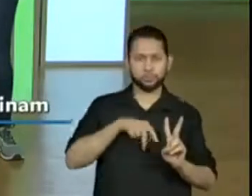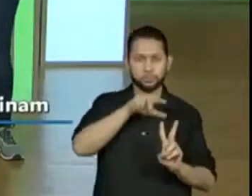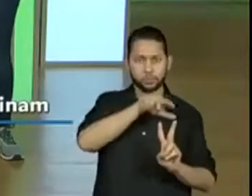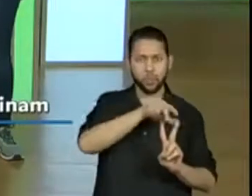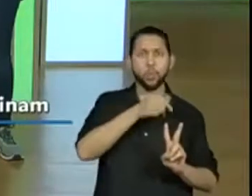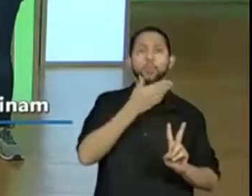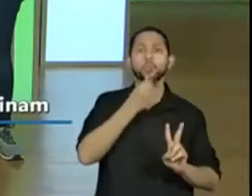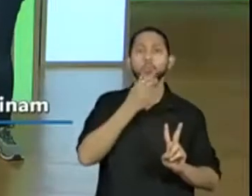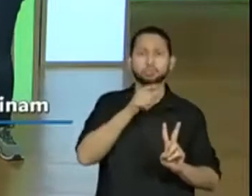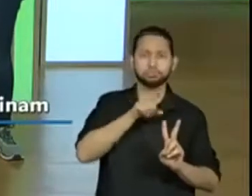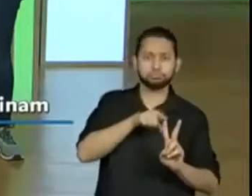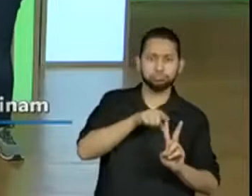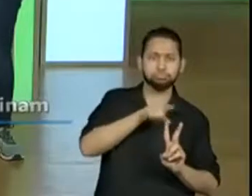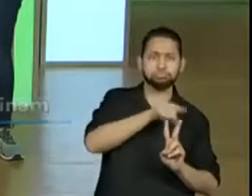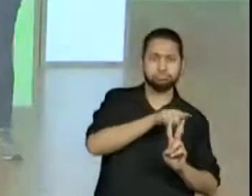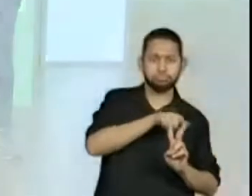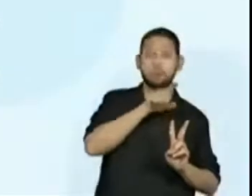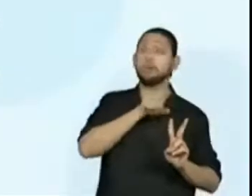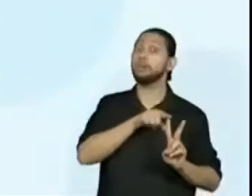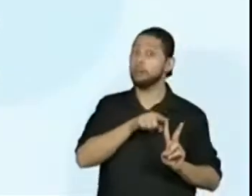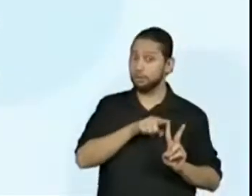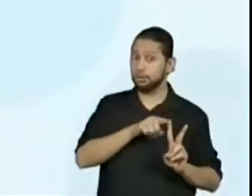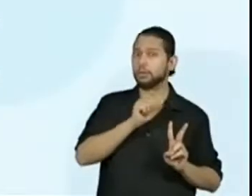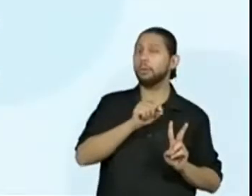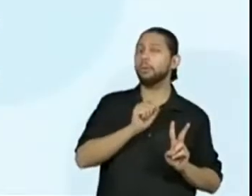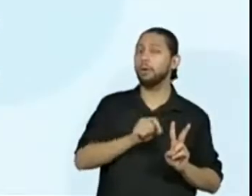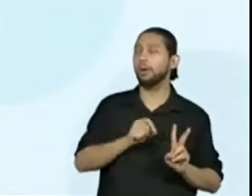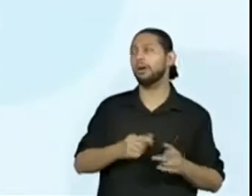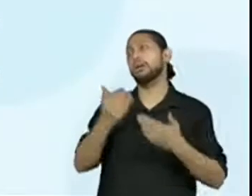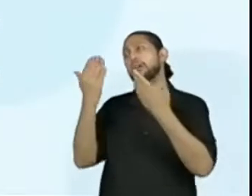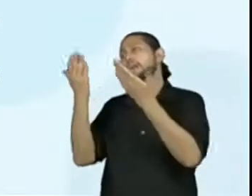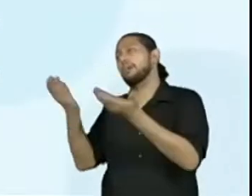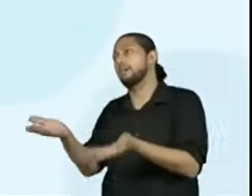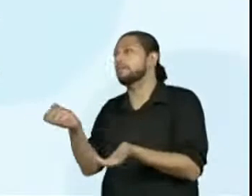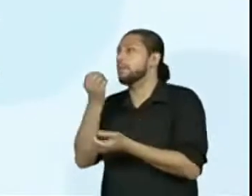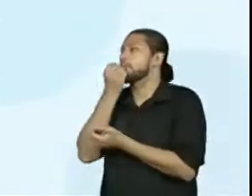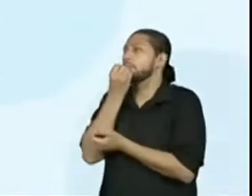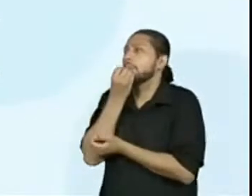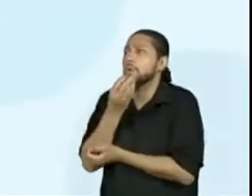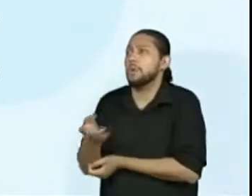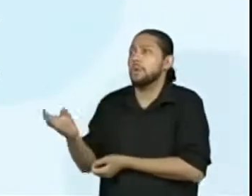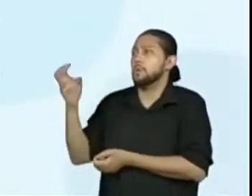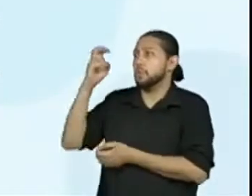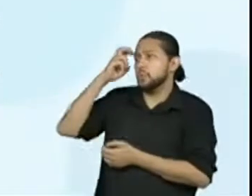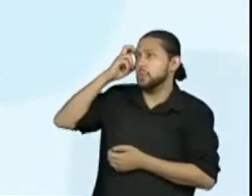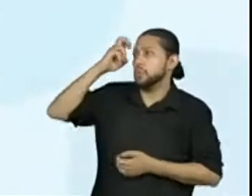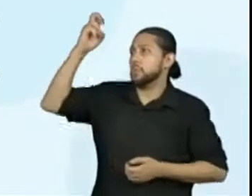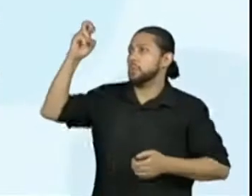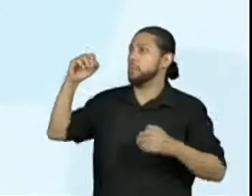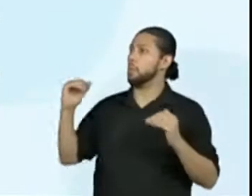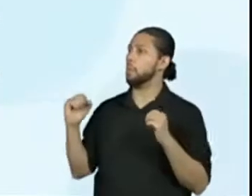levantar do primeiro homem, que elogiou o rei macaco. O professor Hélio colocou assim que ele foi